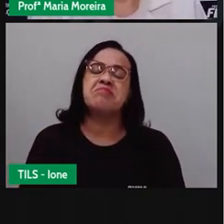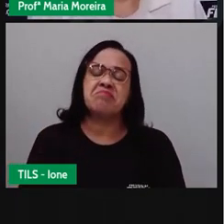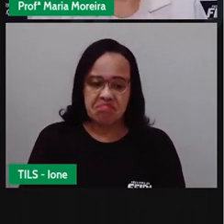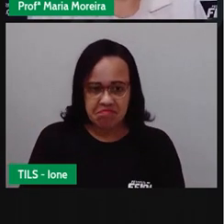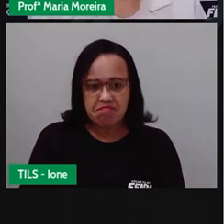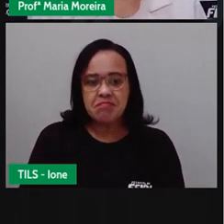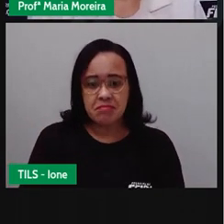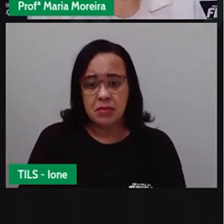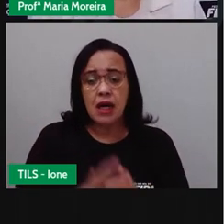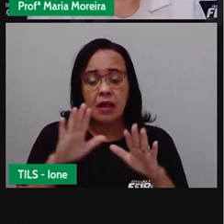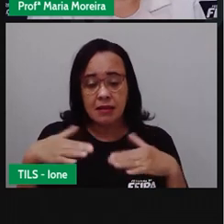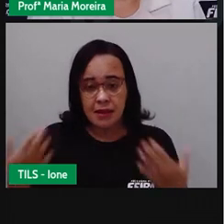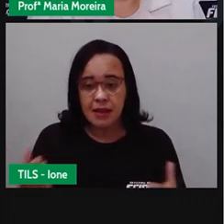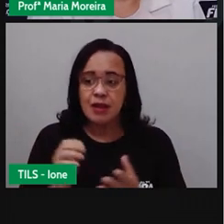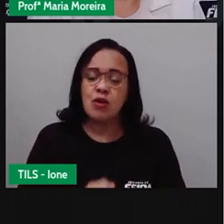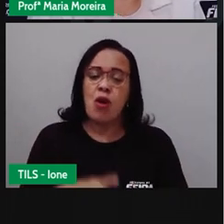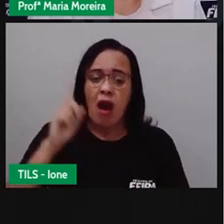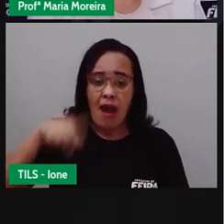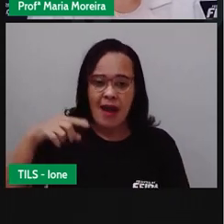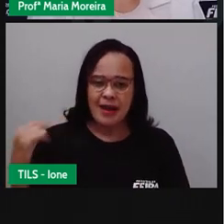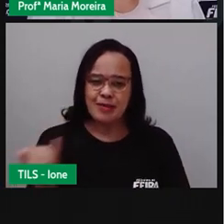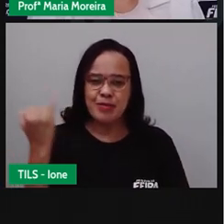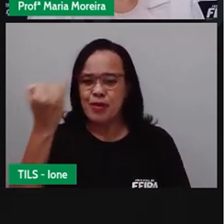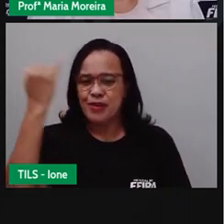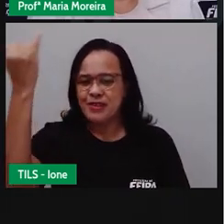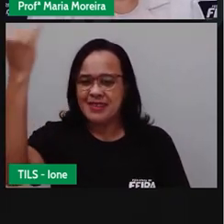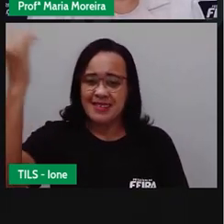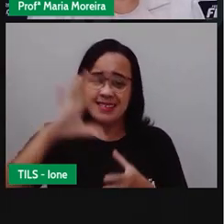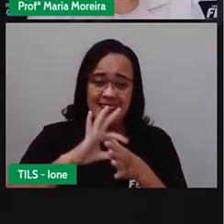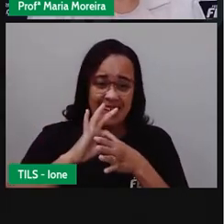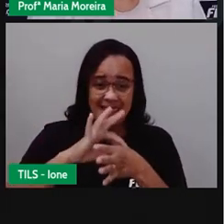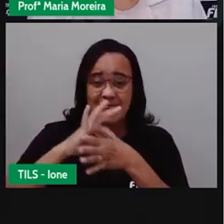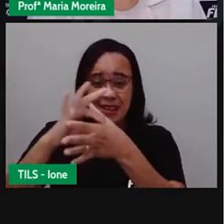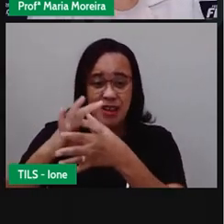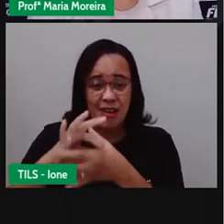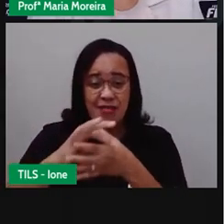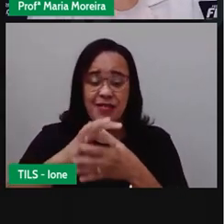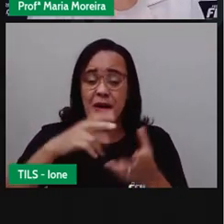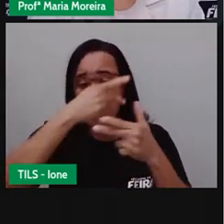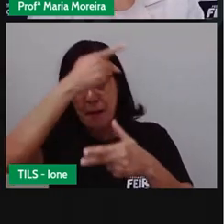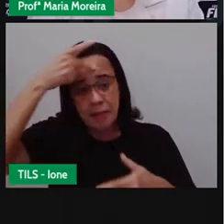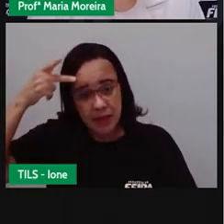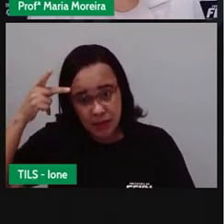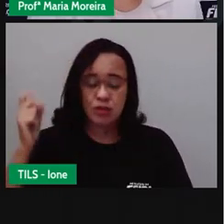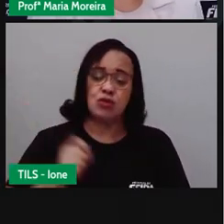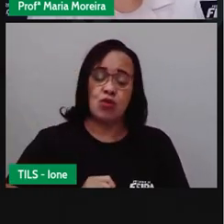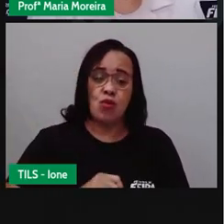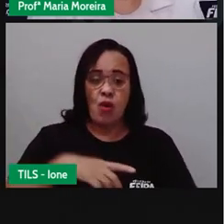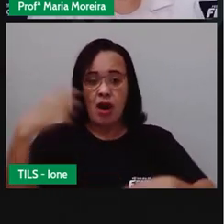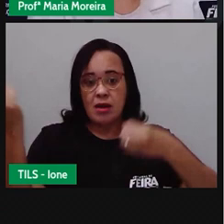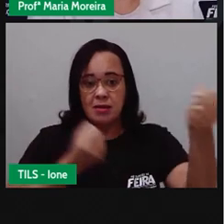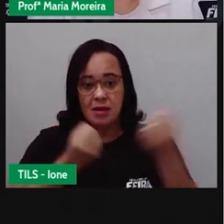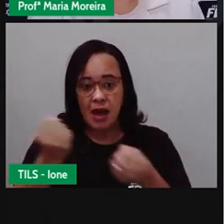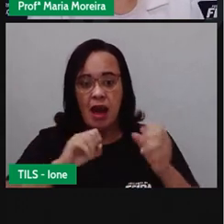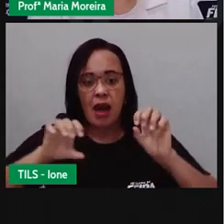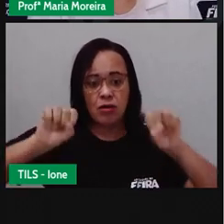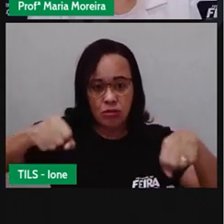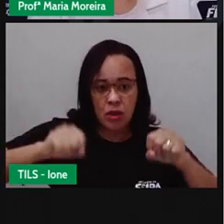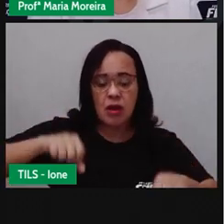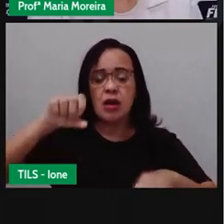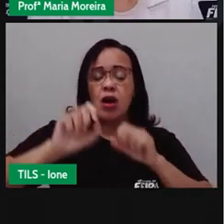Bom, além de ser fundamental para transportar pessoas, né? Isso, os diversos meios de transporte são